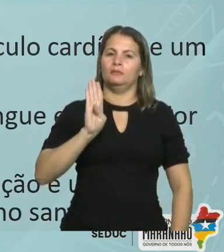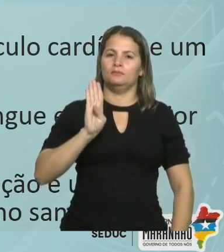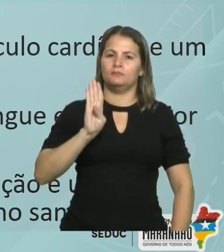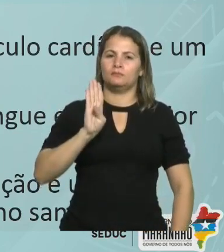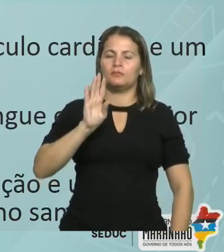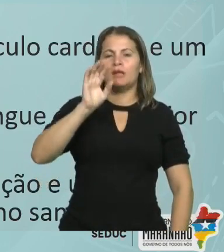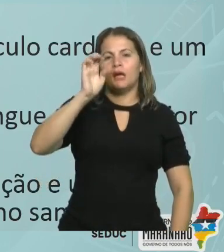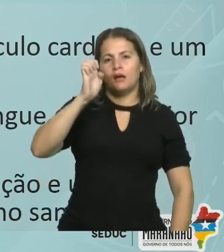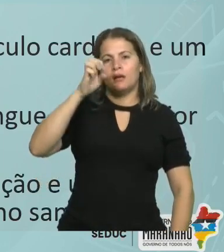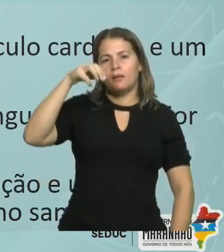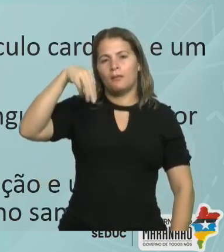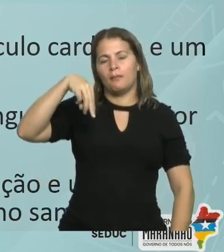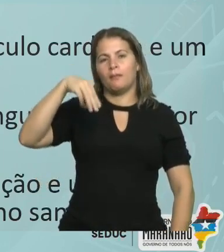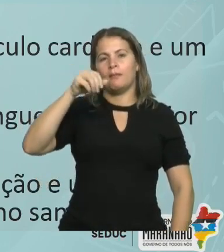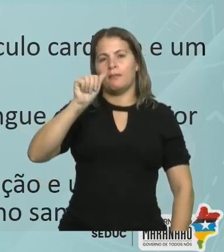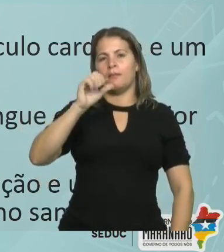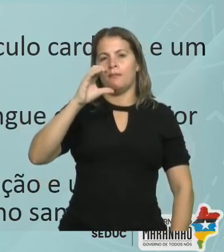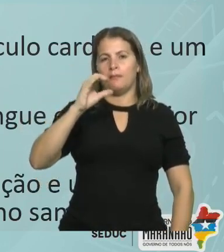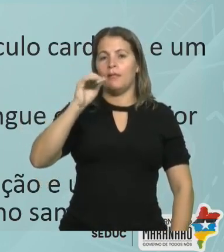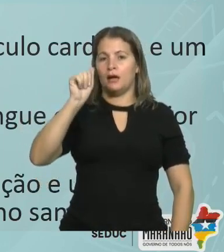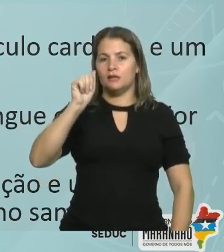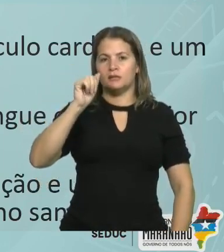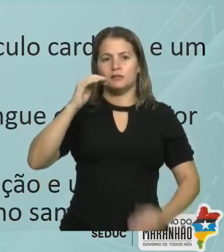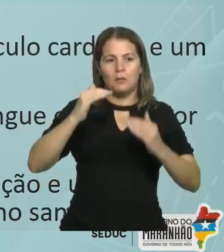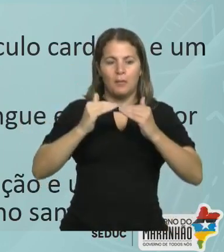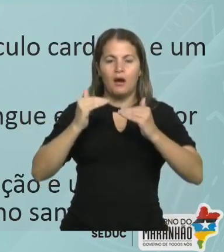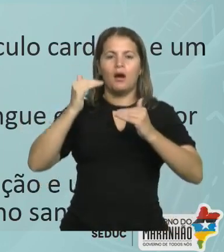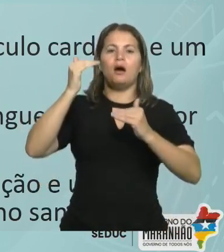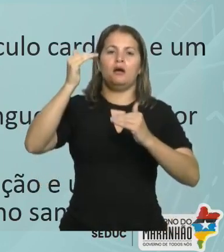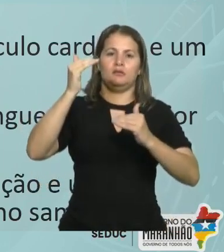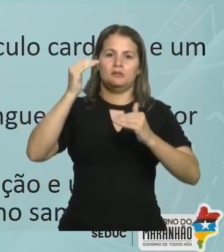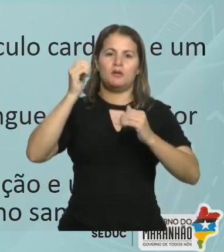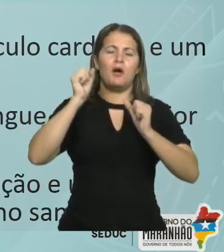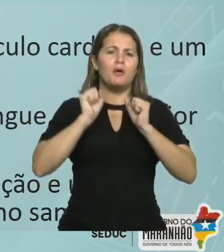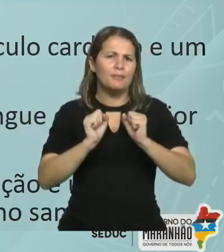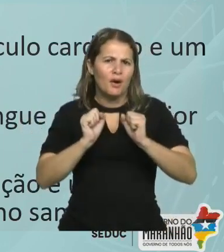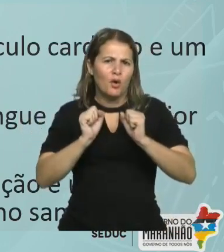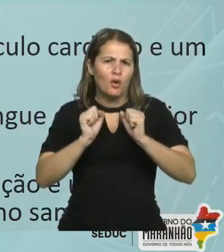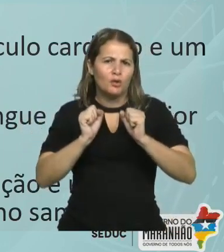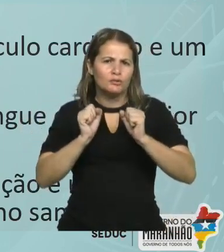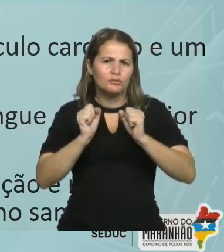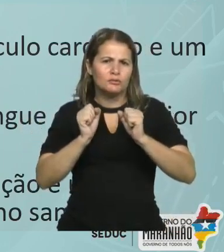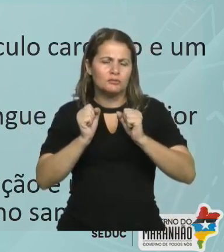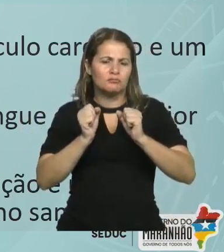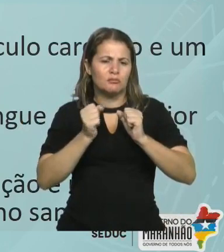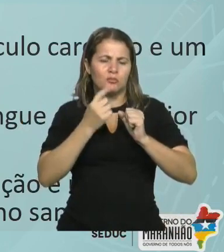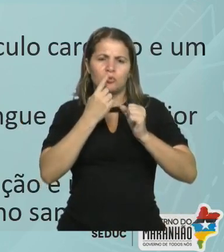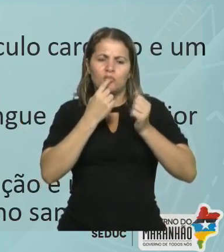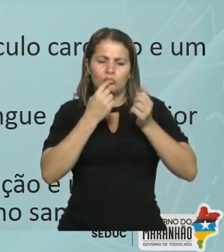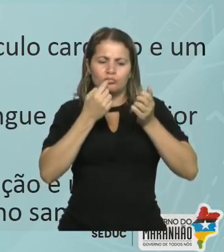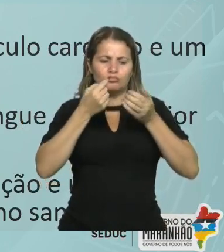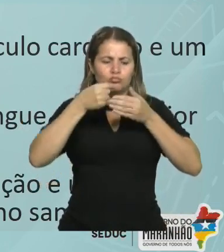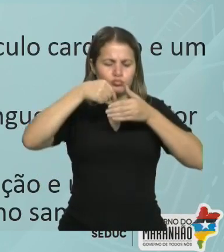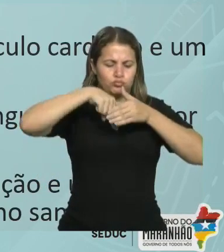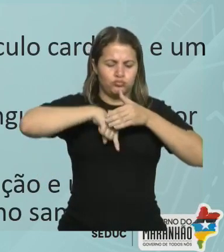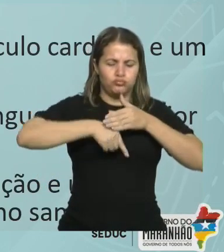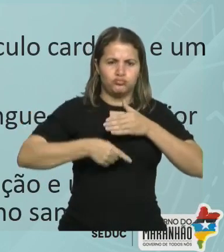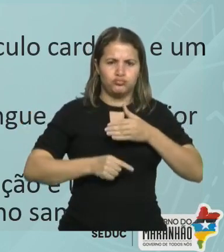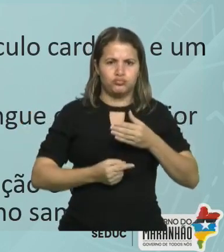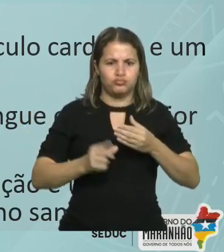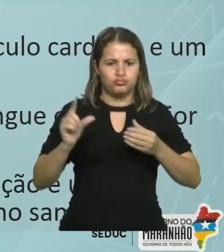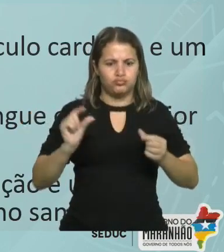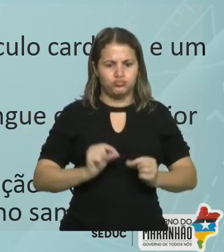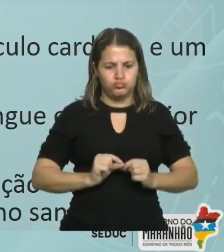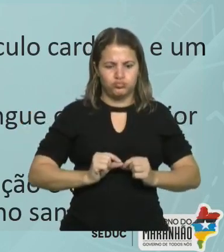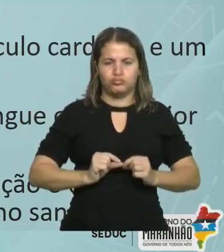de hemácias poderia causar uma diminuição do número de plaquetas em hemorragia interna? Não. Uma coisa não